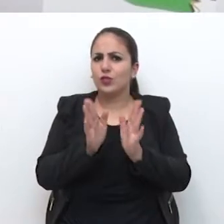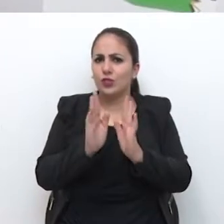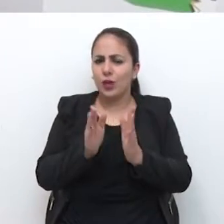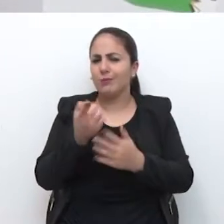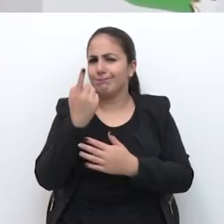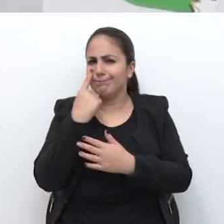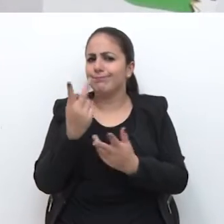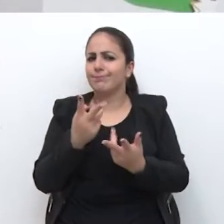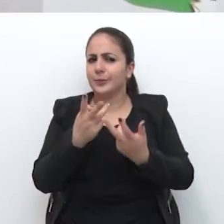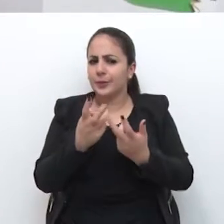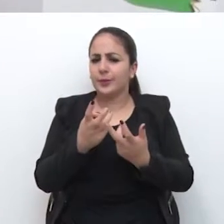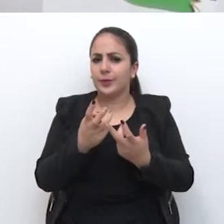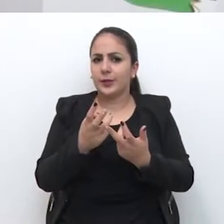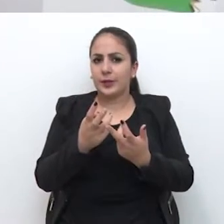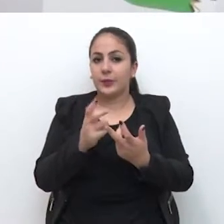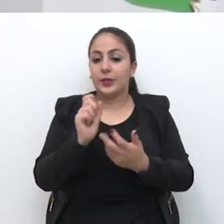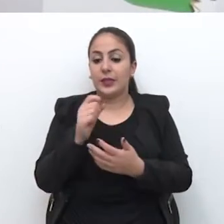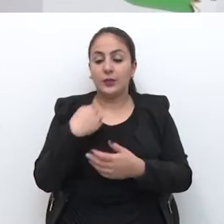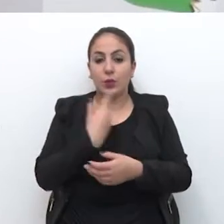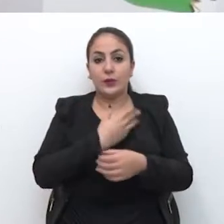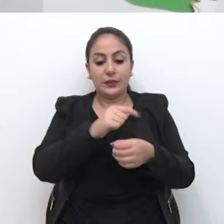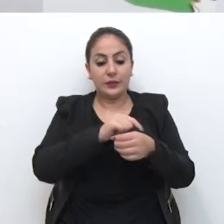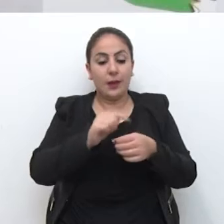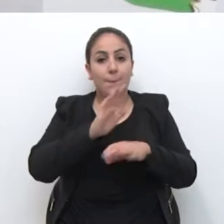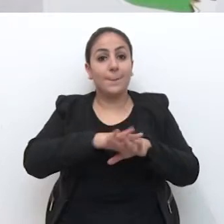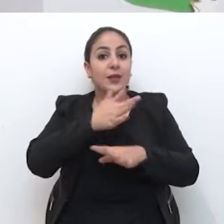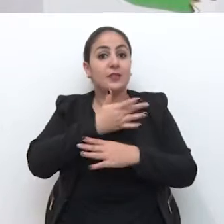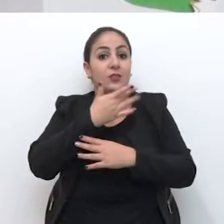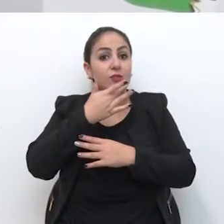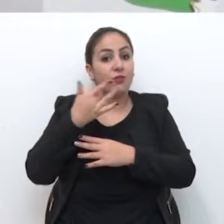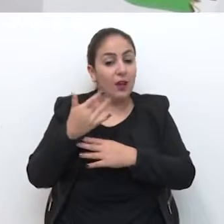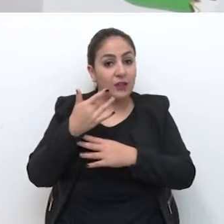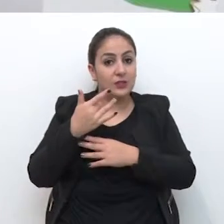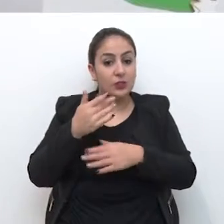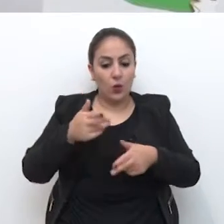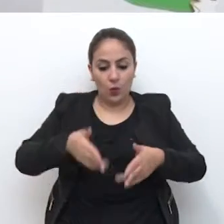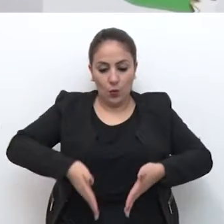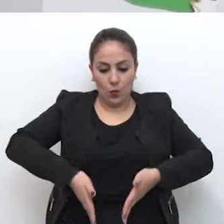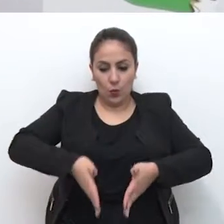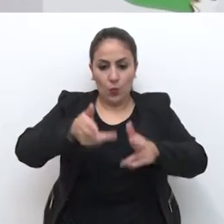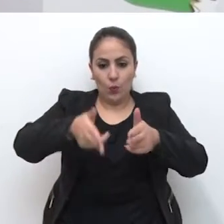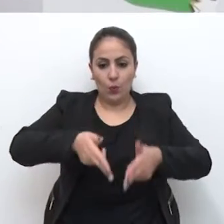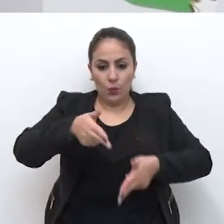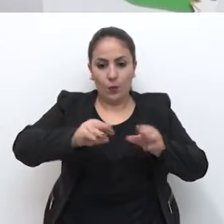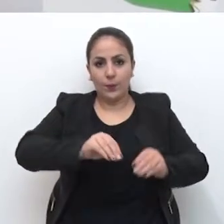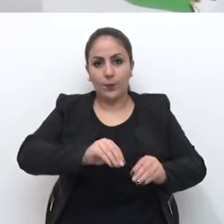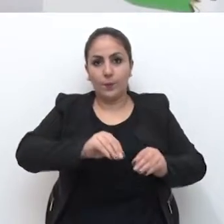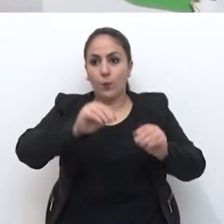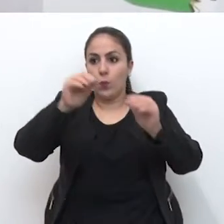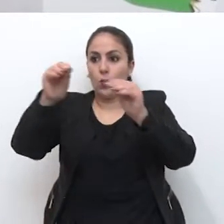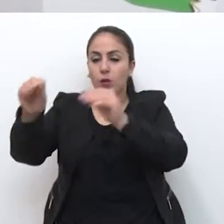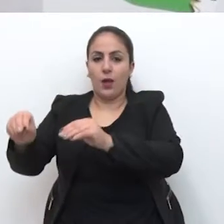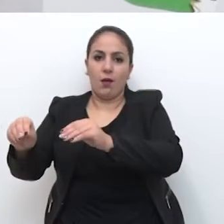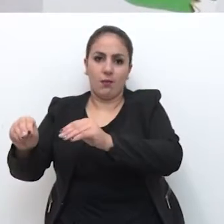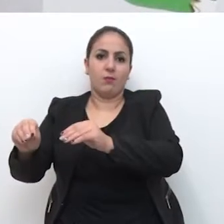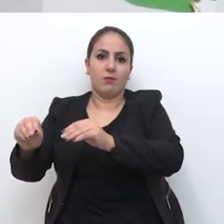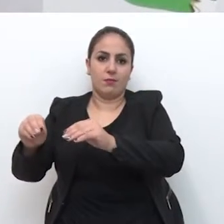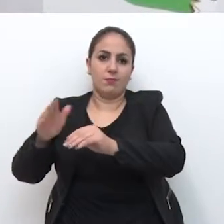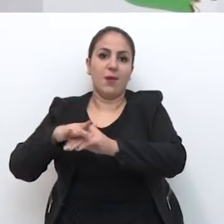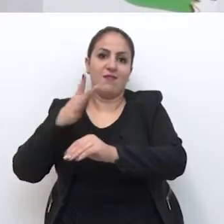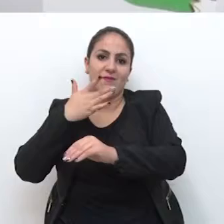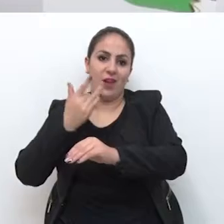um levantamento também, que a nossa cidade é mais fácil o trem da linha do que os moradores, né,